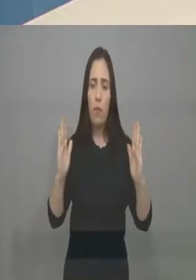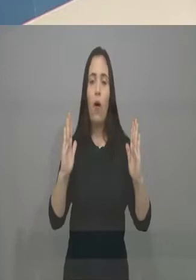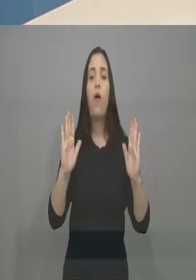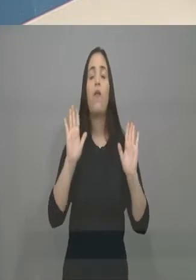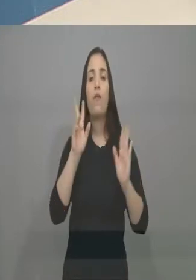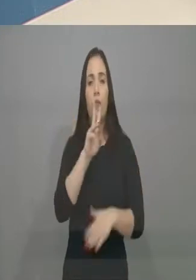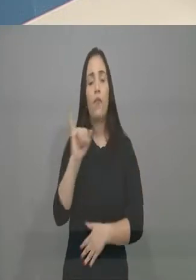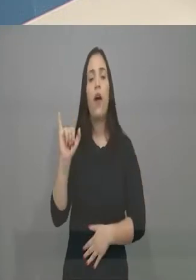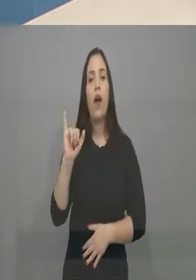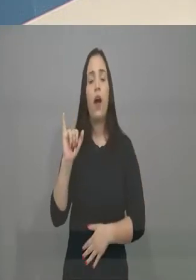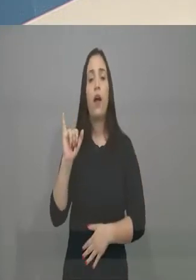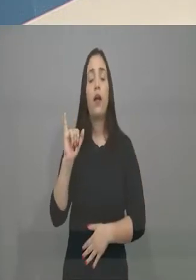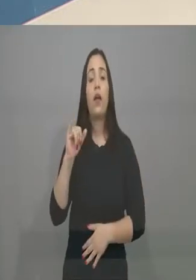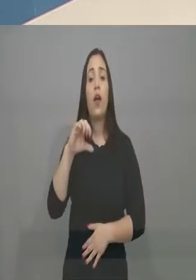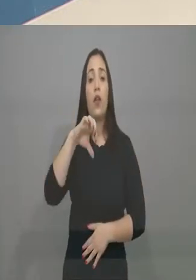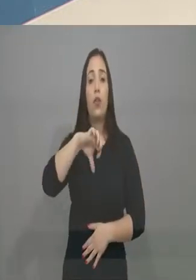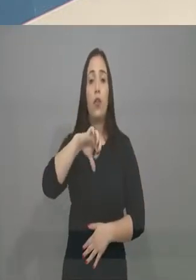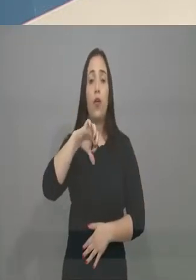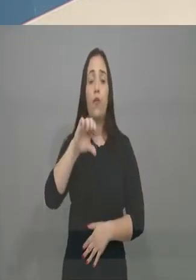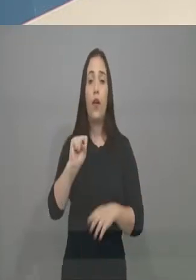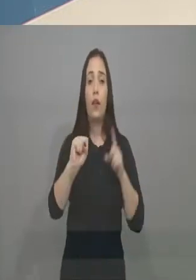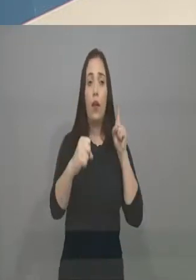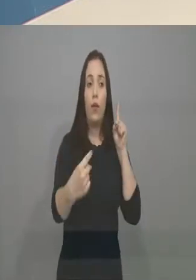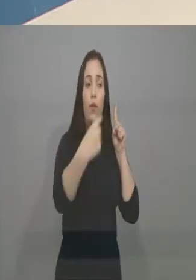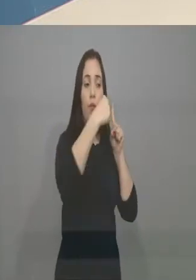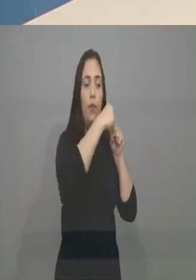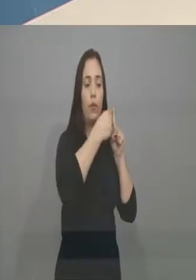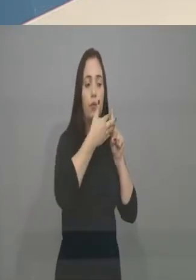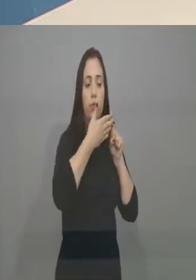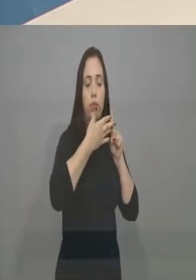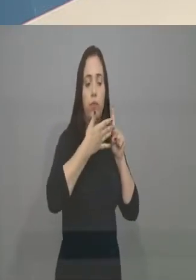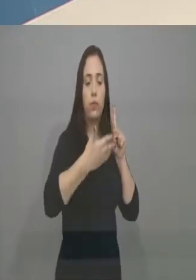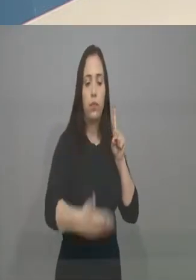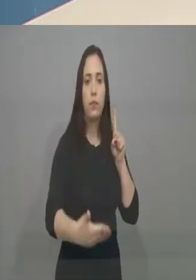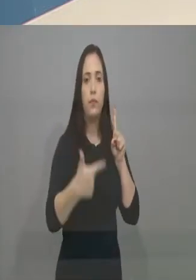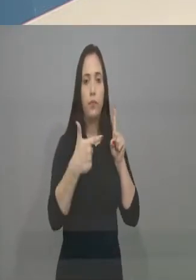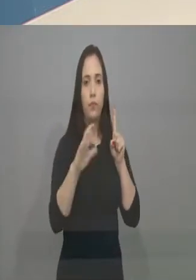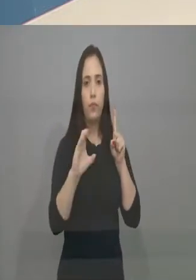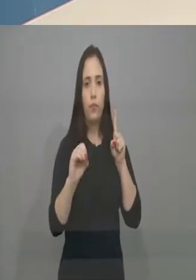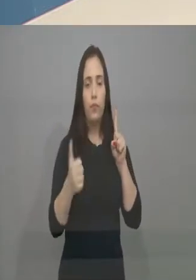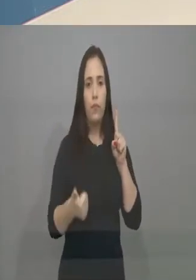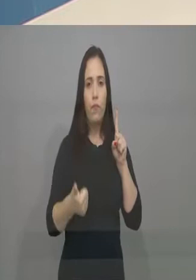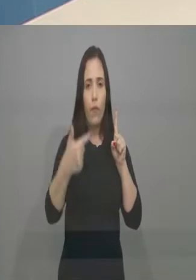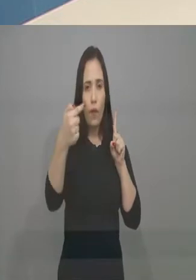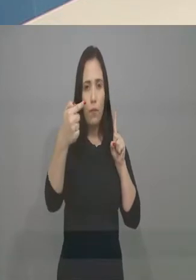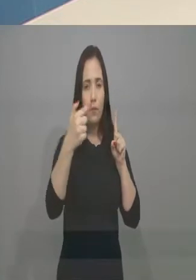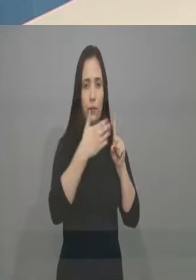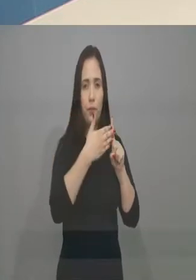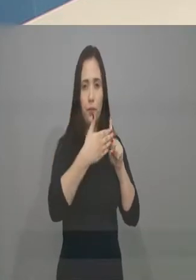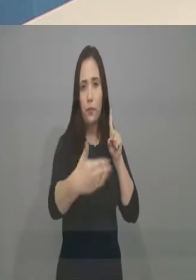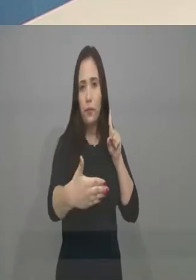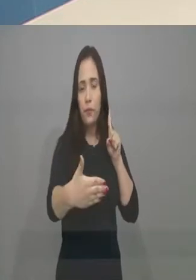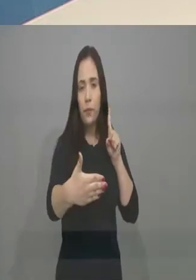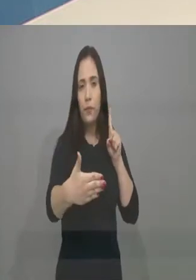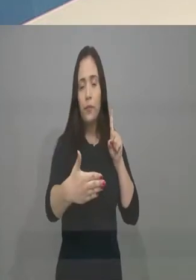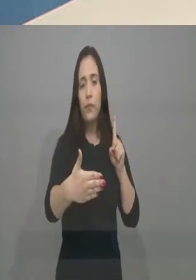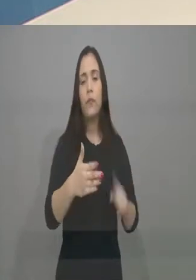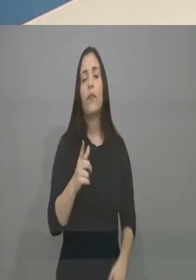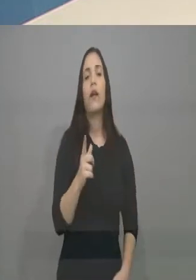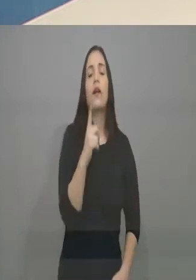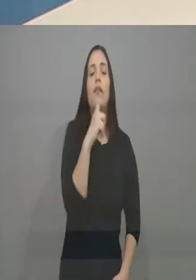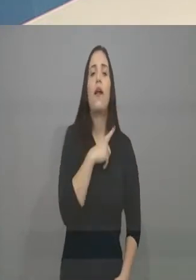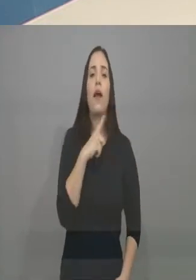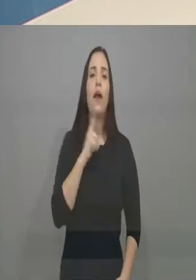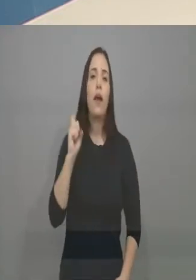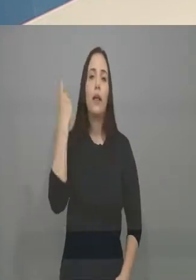que disse que o governo federal deveria fazer a parte dele. Não é porque... Um dos que cobrou, de forma incisiva, e o governador Camilo tem